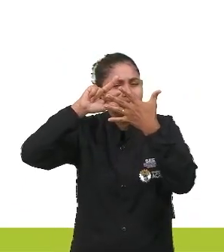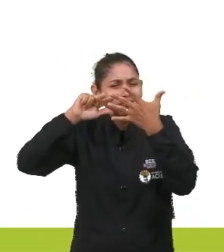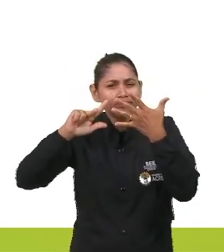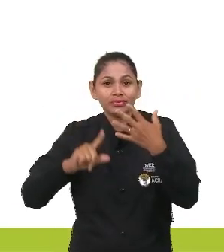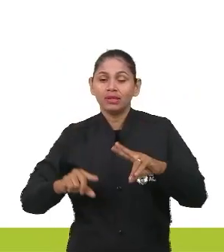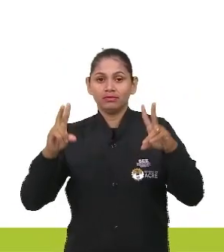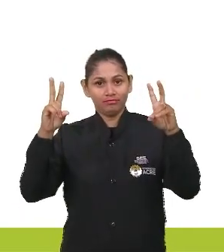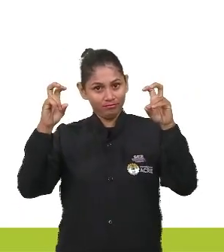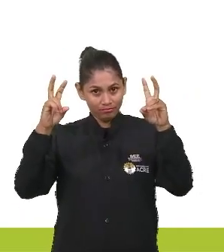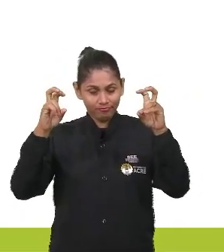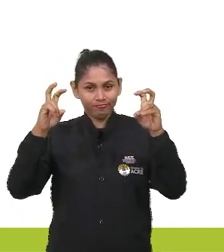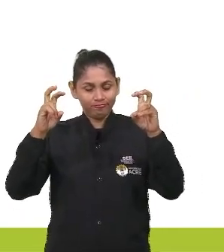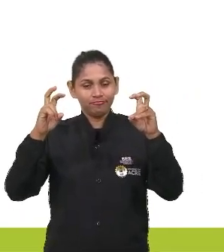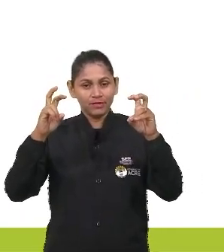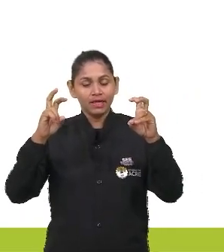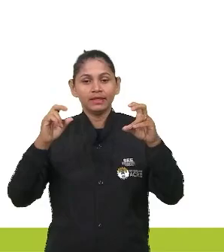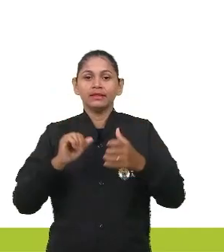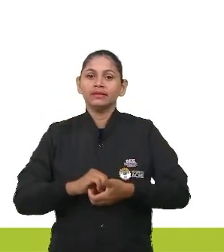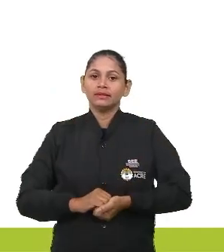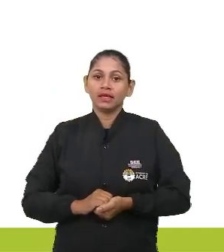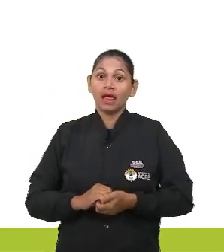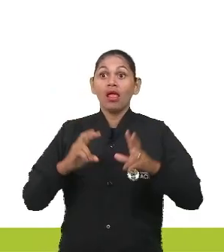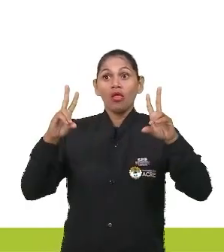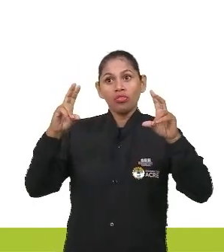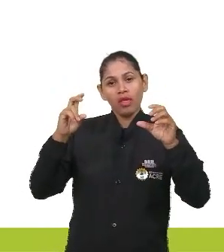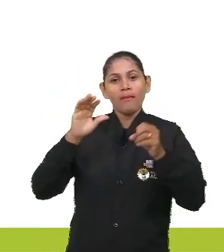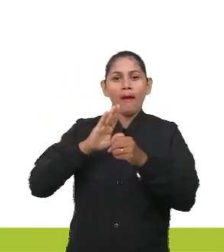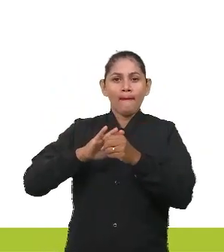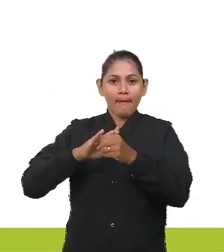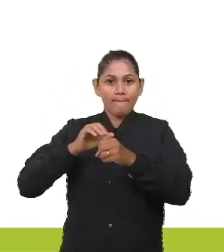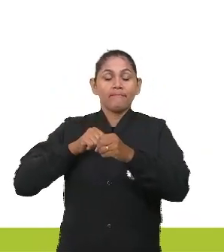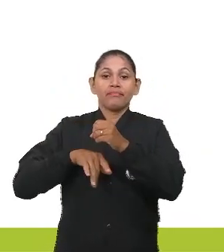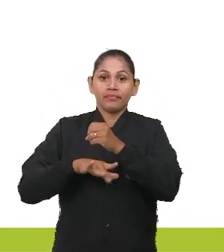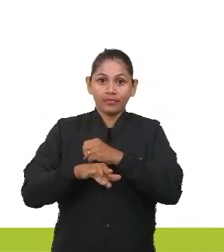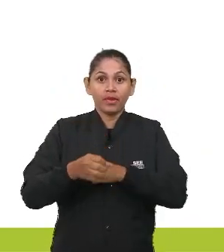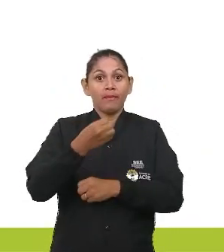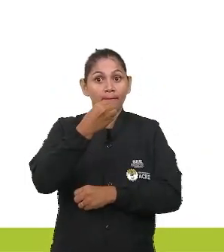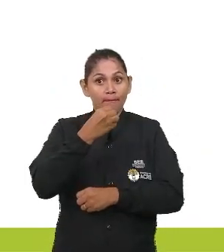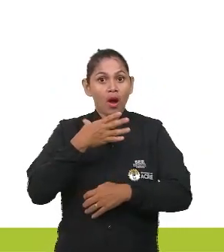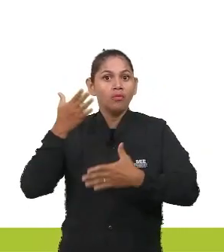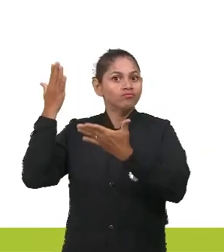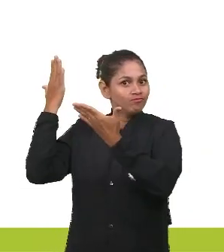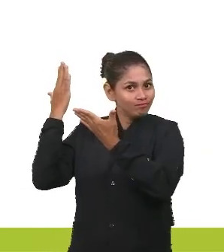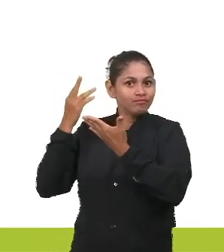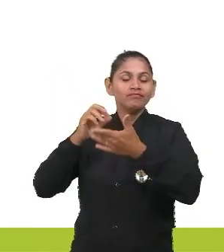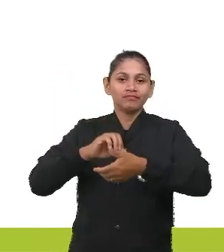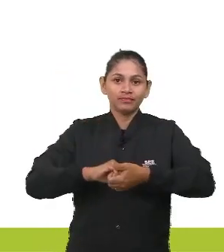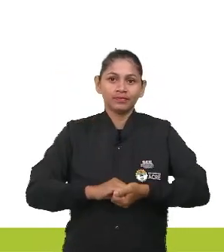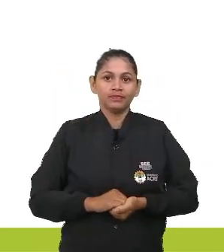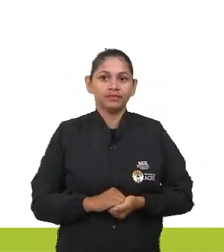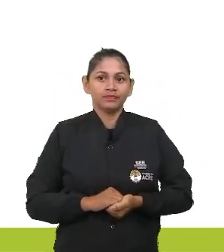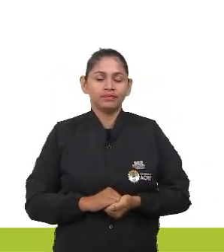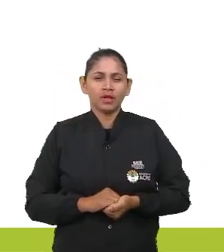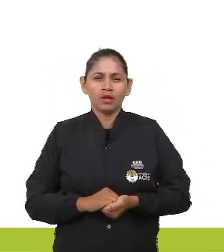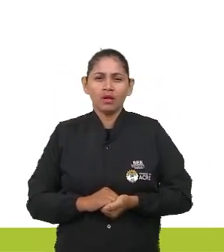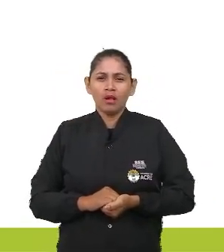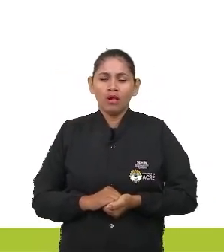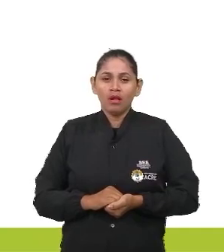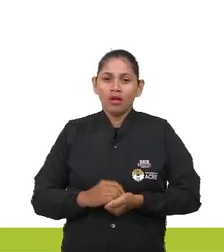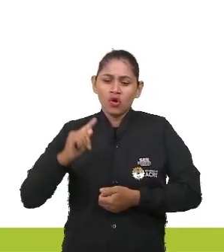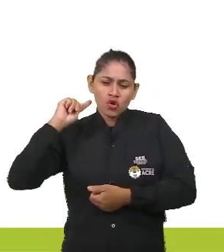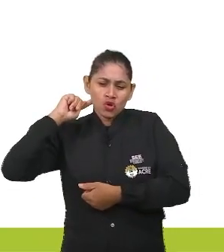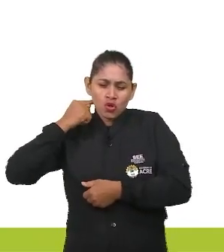caso se encaixa perfeitamente bem temos aí uma sinopse para vocês após entulhar a terra de lixo